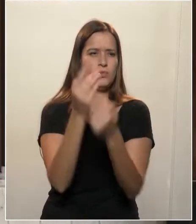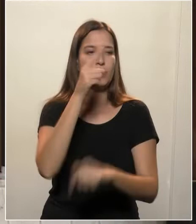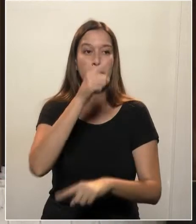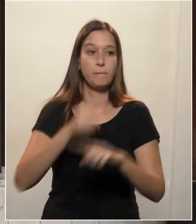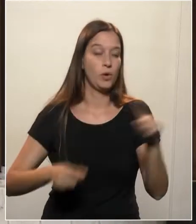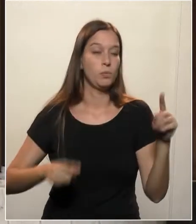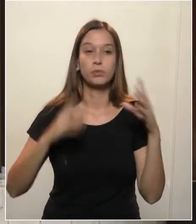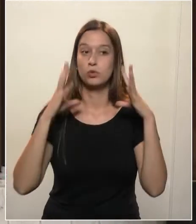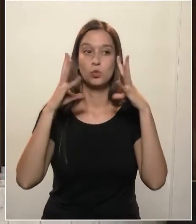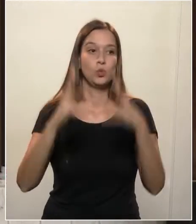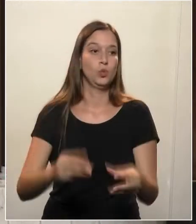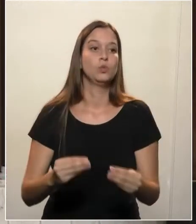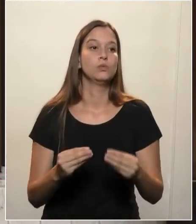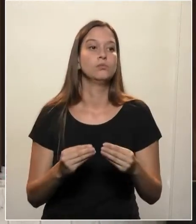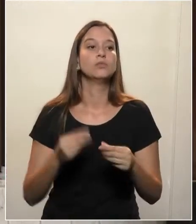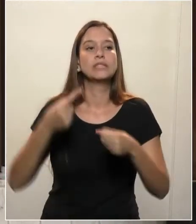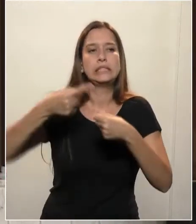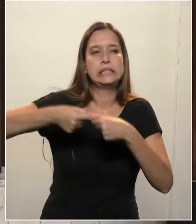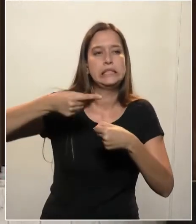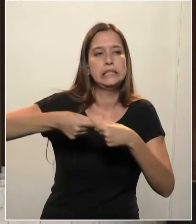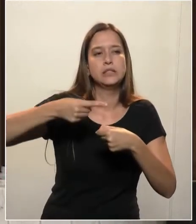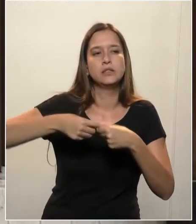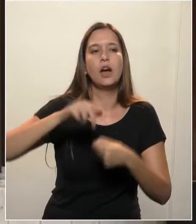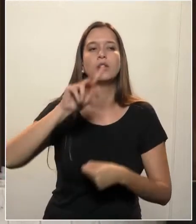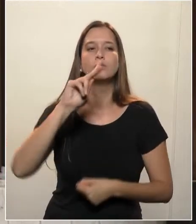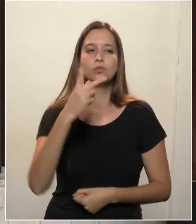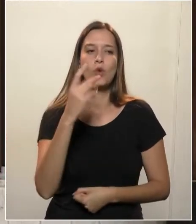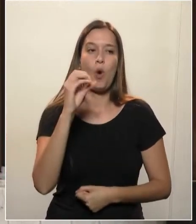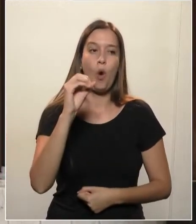Wuhan. Ninguém entra, ninguém sai.